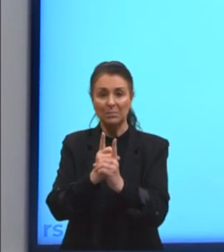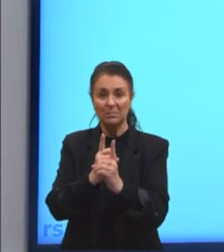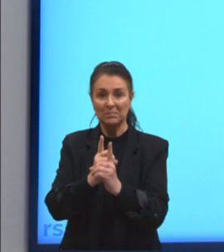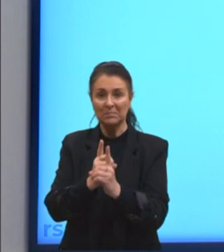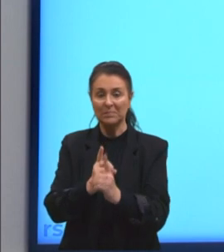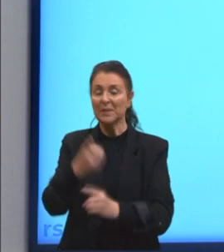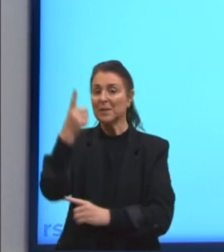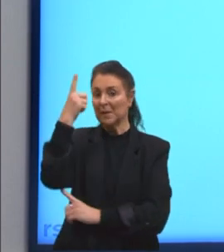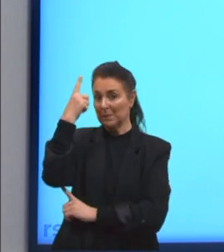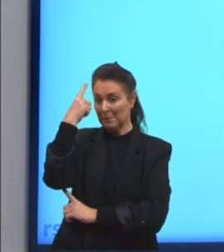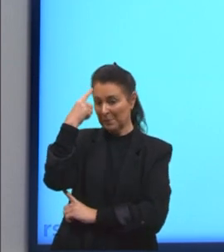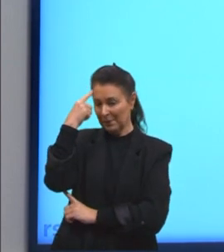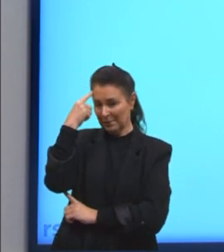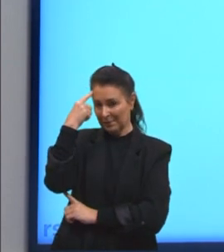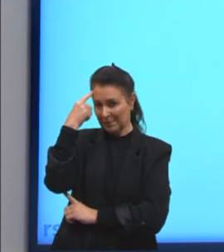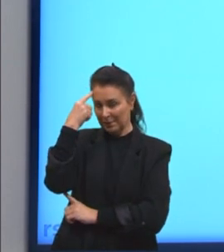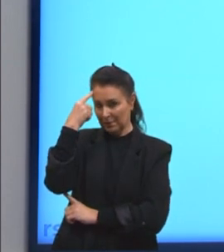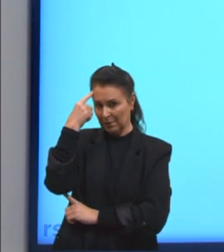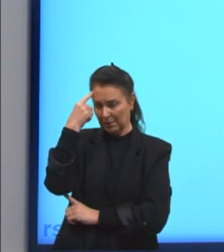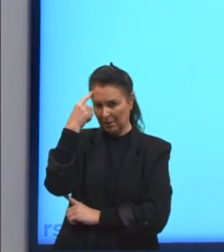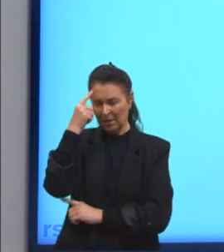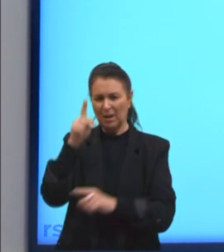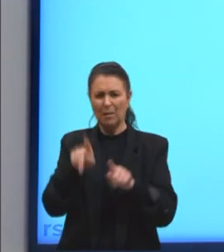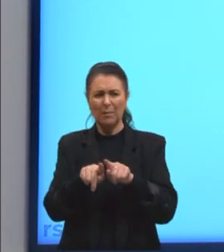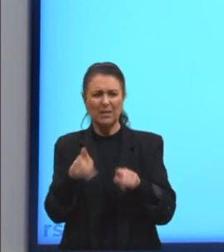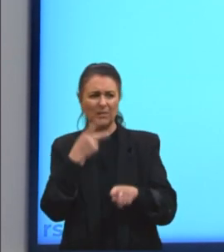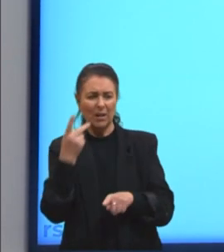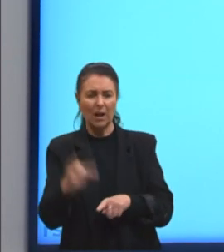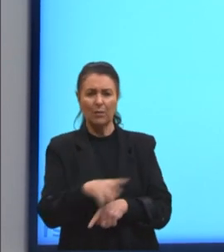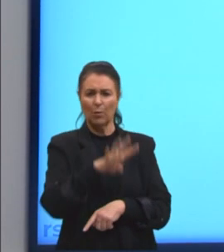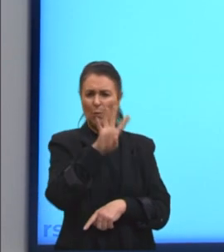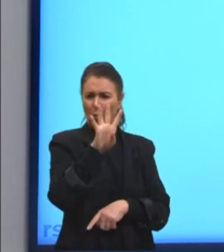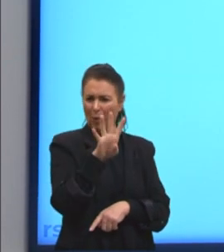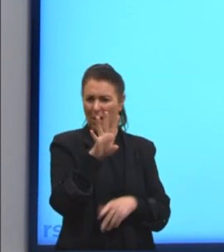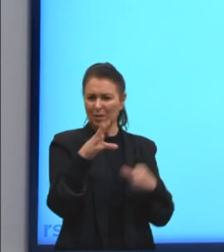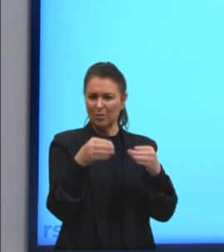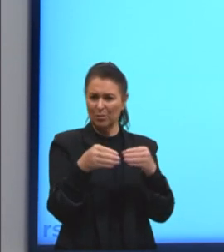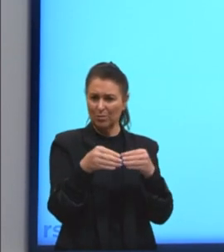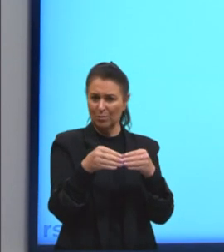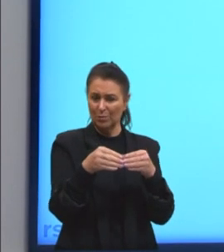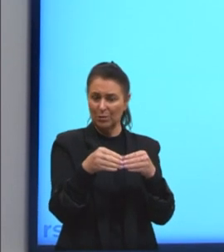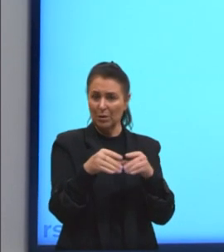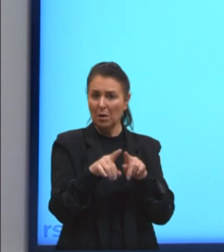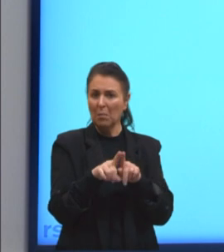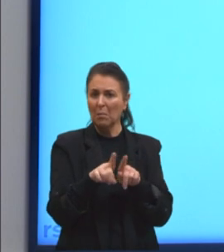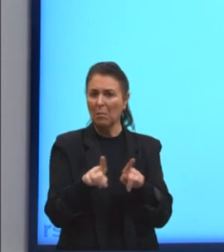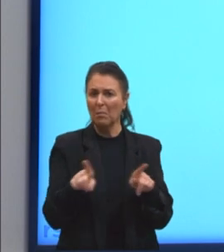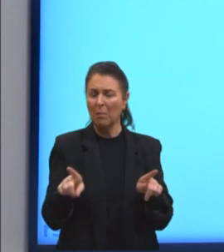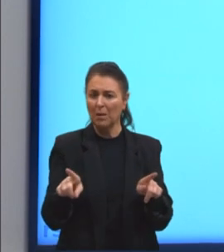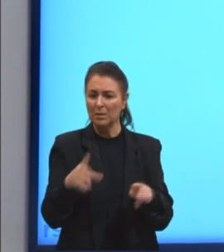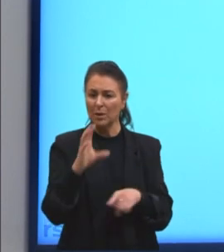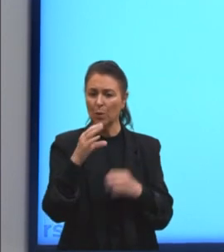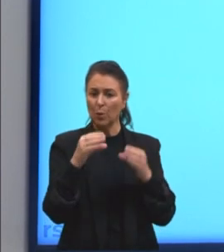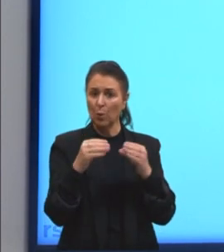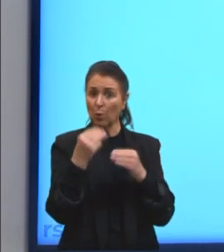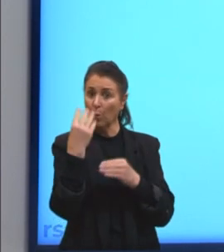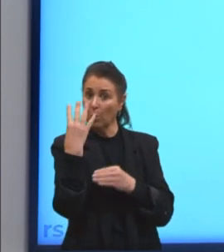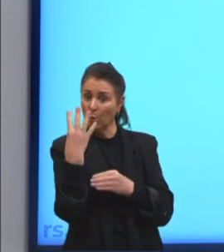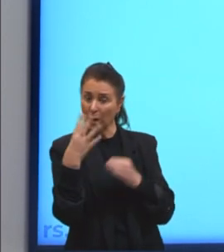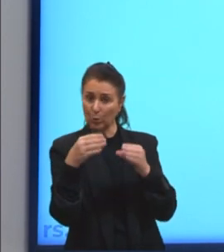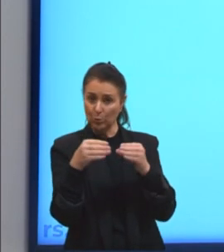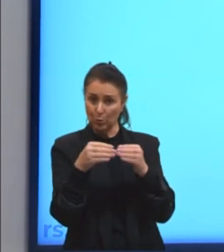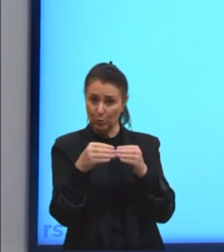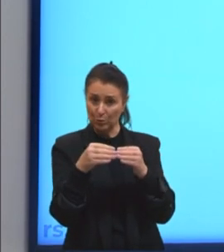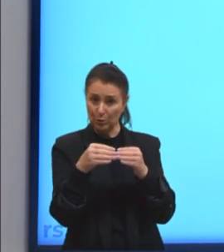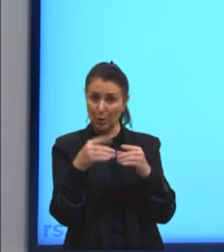Pensem o seguinte, né? Ah, mas falava lá que eram quatro grupos. Mas assim, gente, quatro grupos, porque